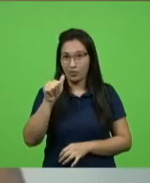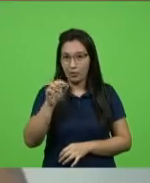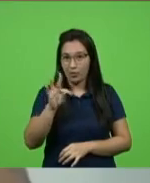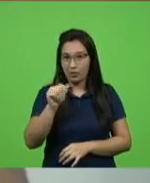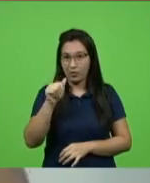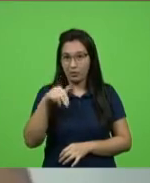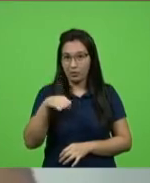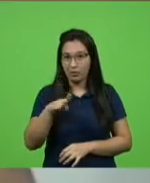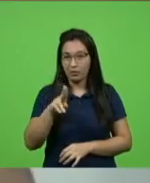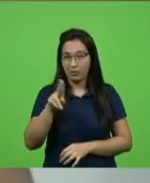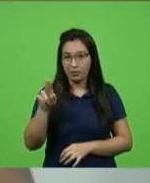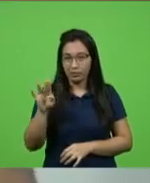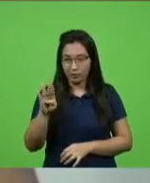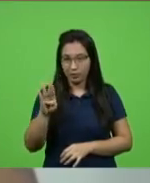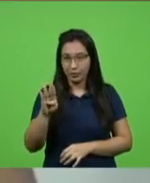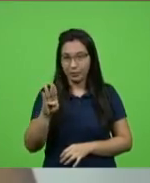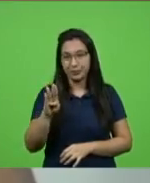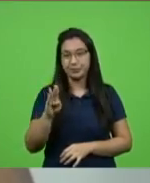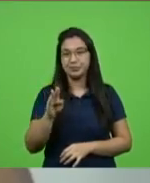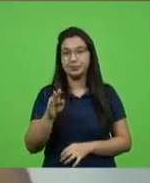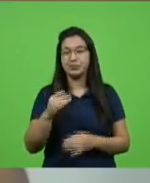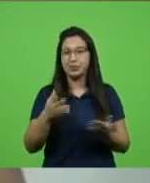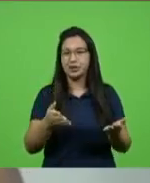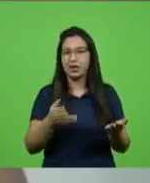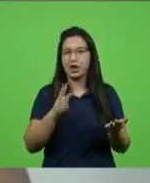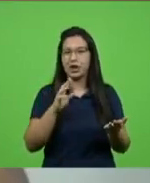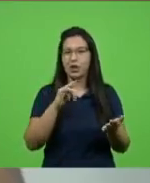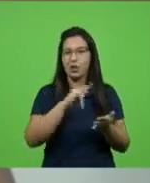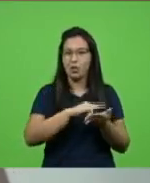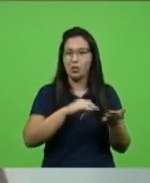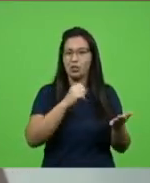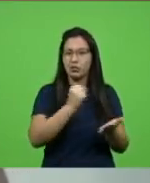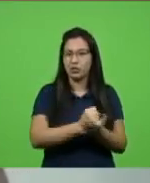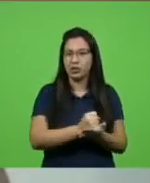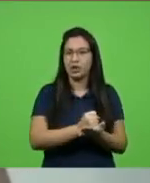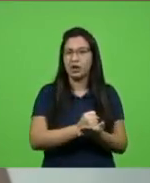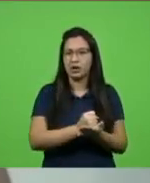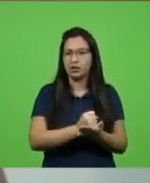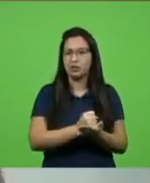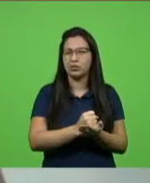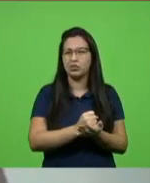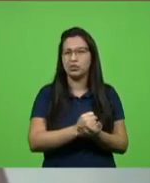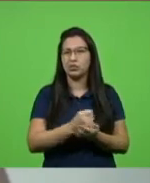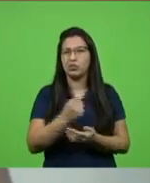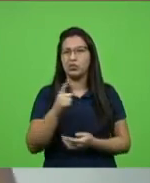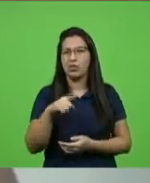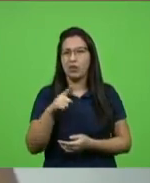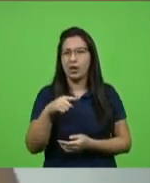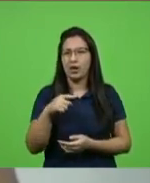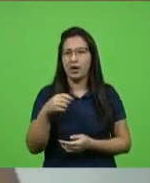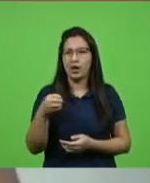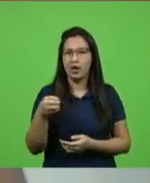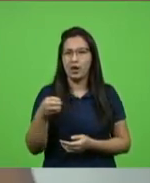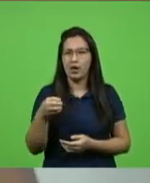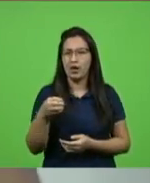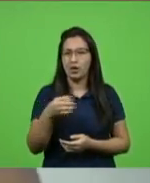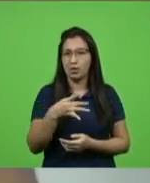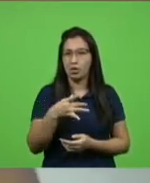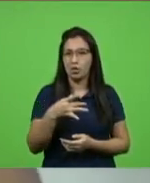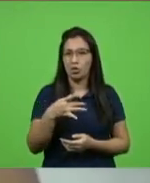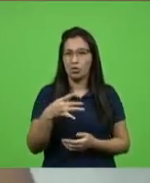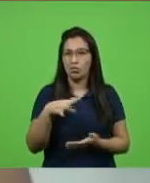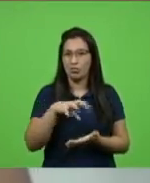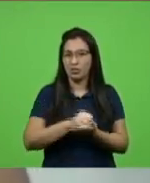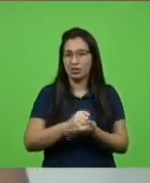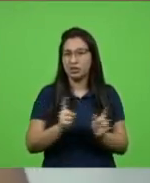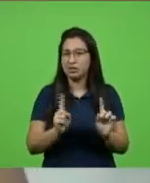vai tentar atualizar um contrato pretérito que é muito mais fácil do que uma nova contratação mas quero